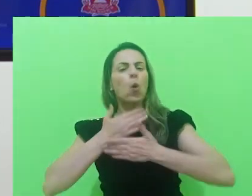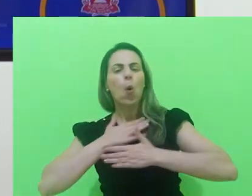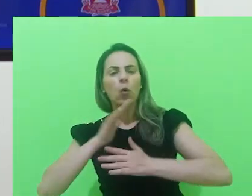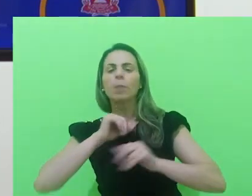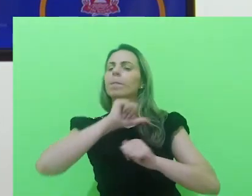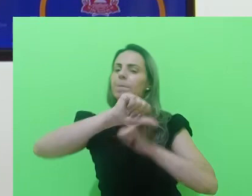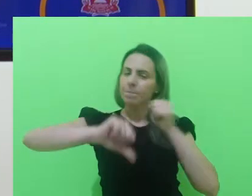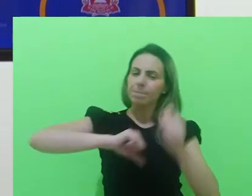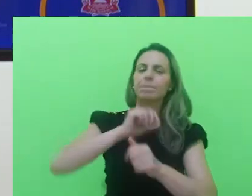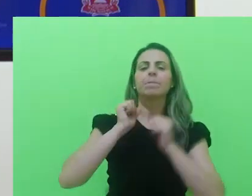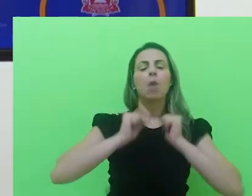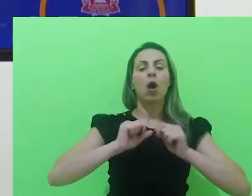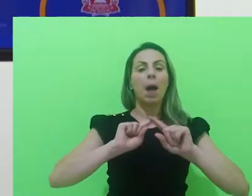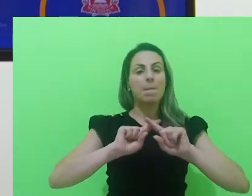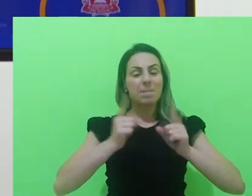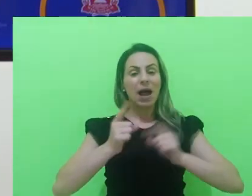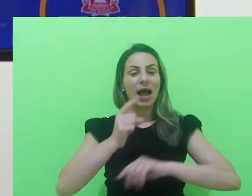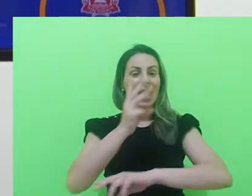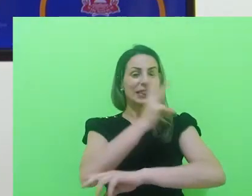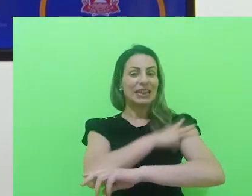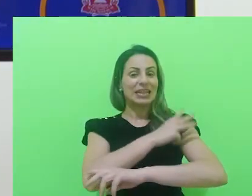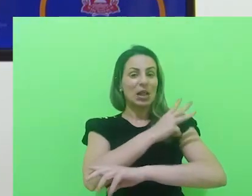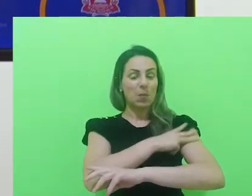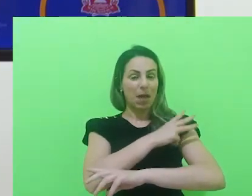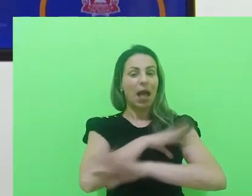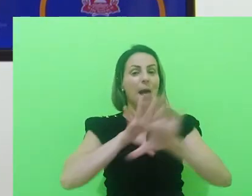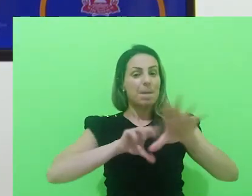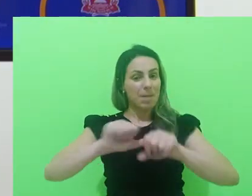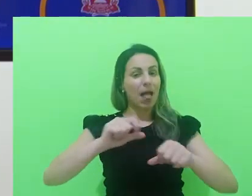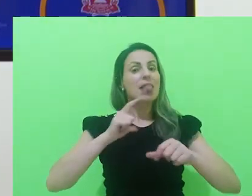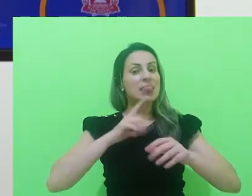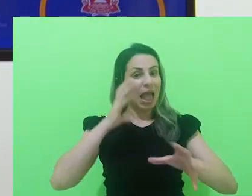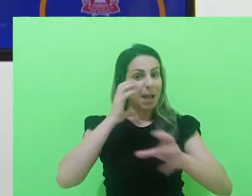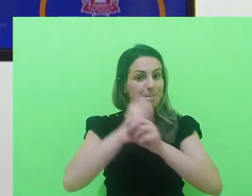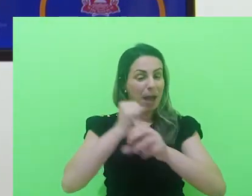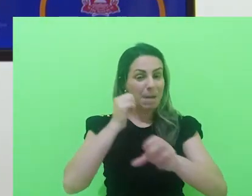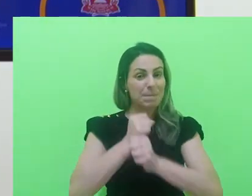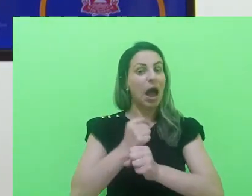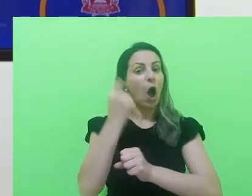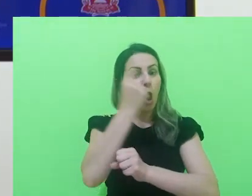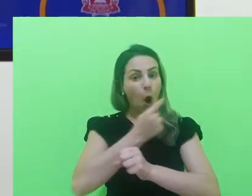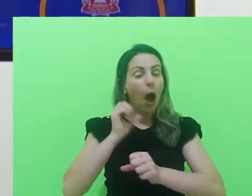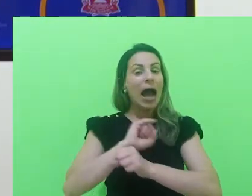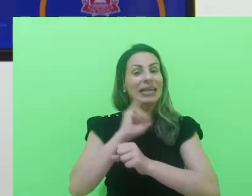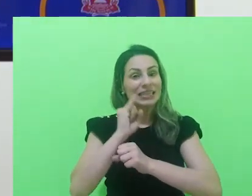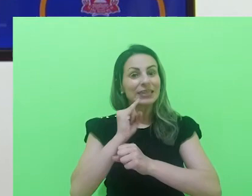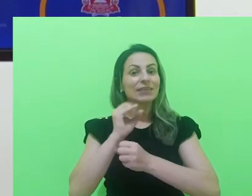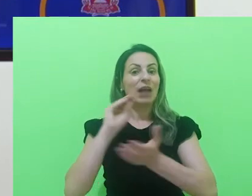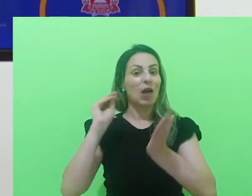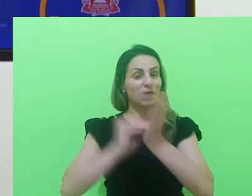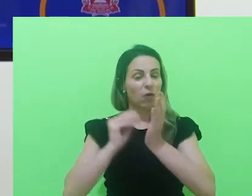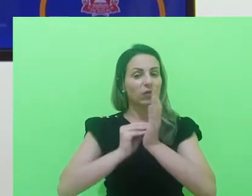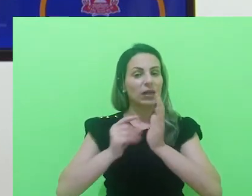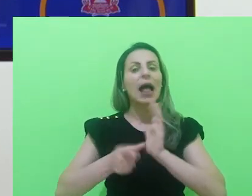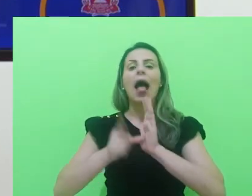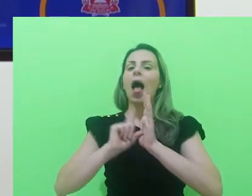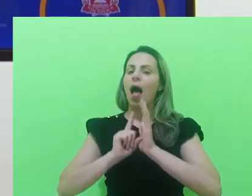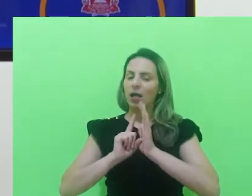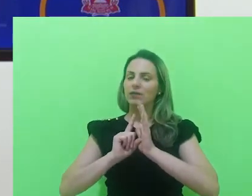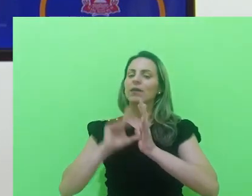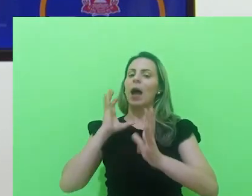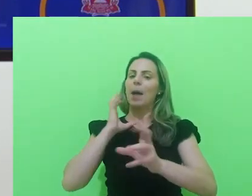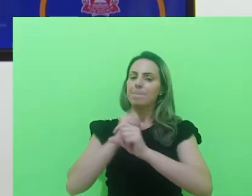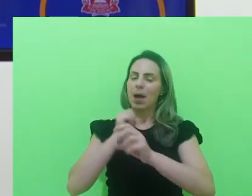outro. No entanto, ao final dos três anos, vai ter que ter uma carga horária. Se sua carga horária não for suficiente, você volta e